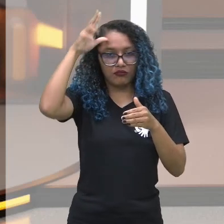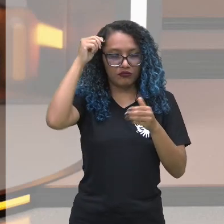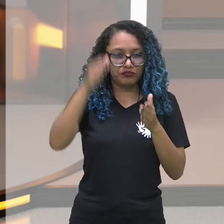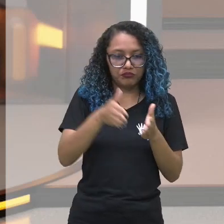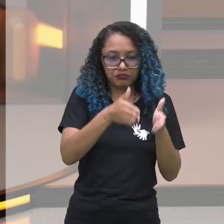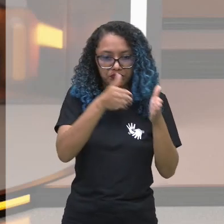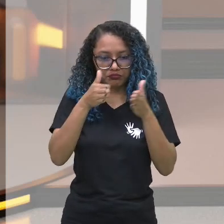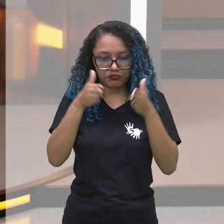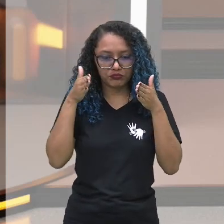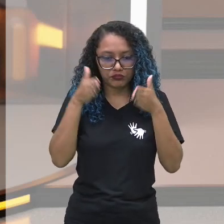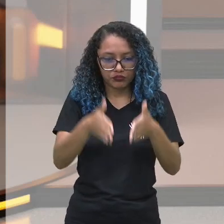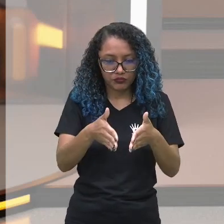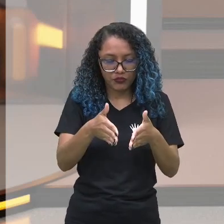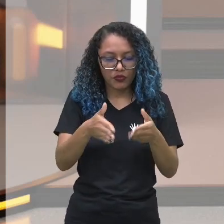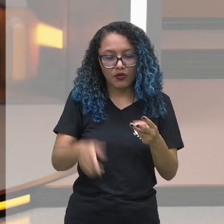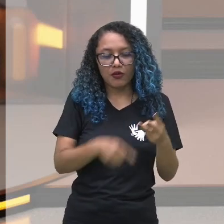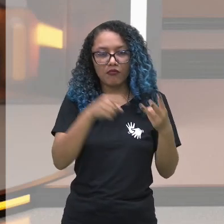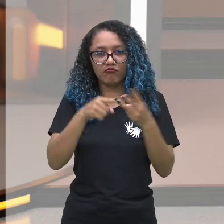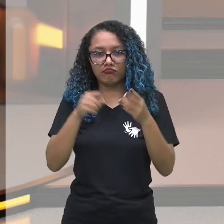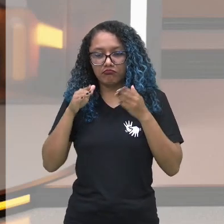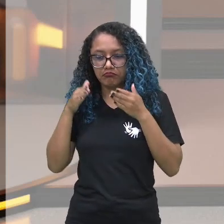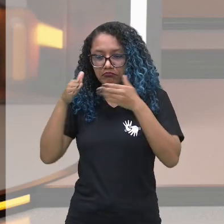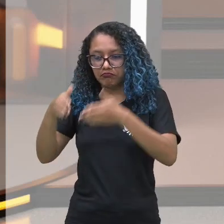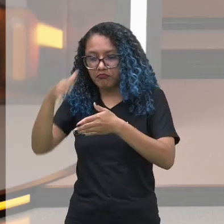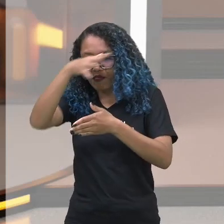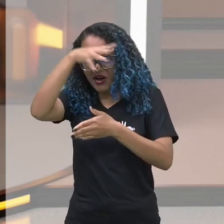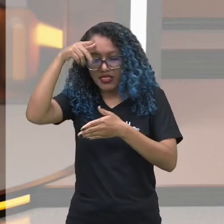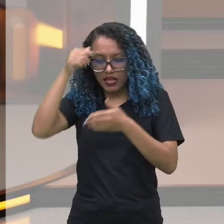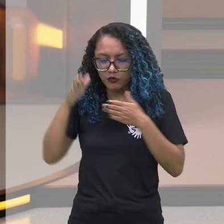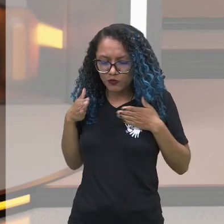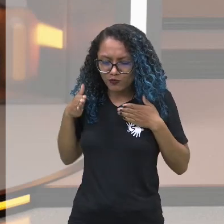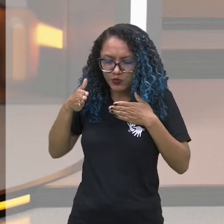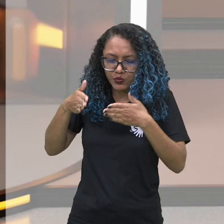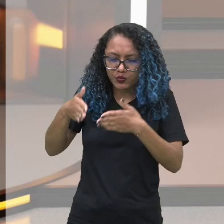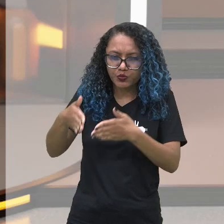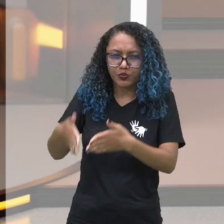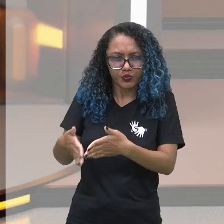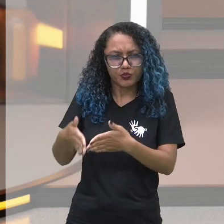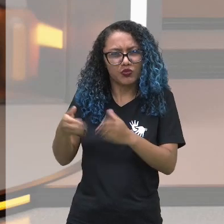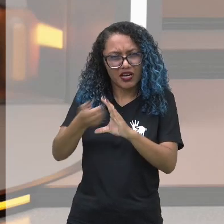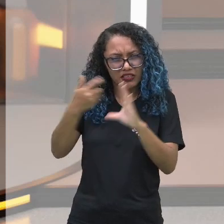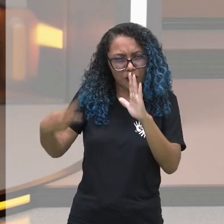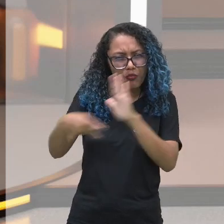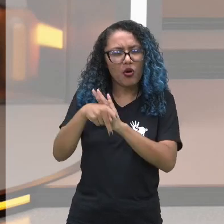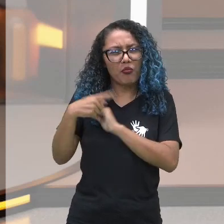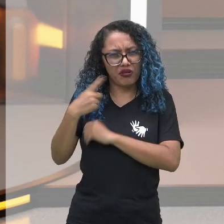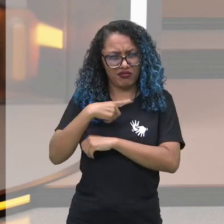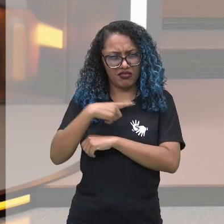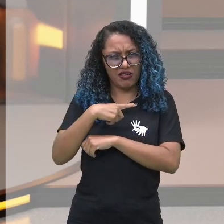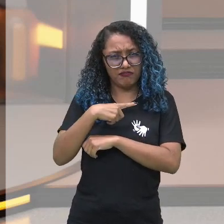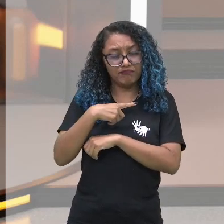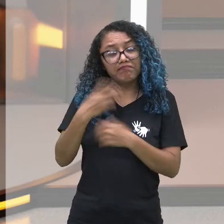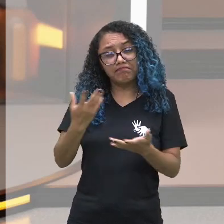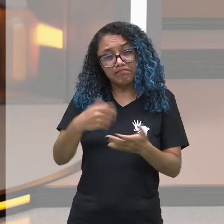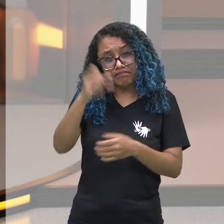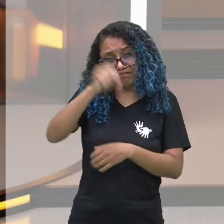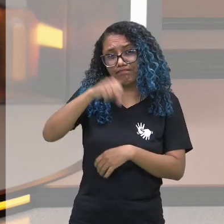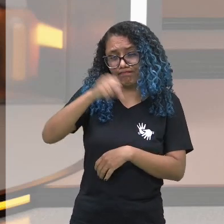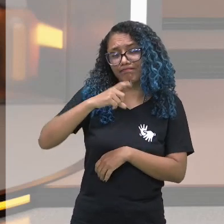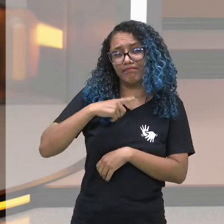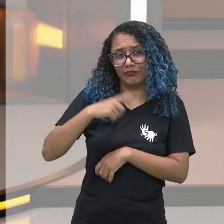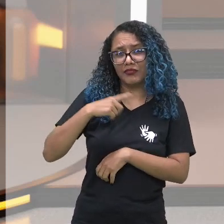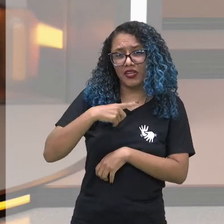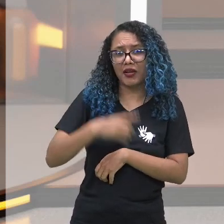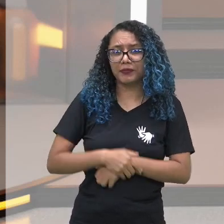é outro espaço menor dentro do Brasil. E Manaus tem uma característica própria? Eu vou dizer pra vocês que